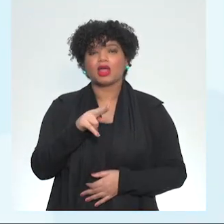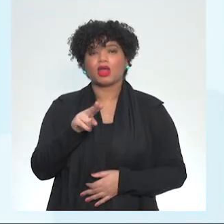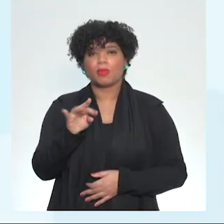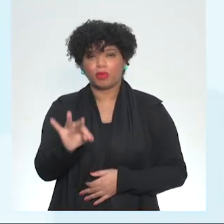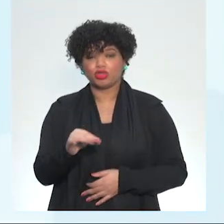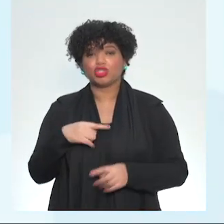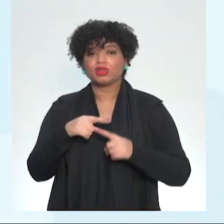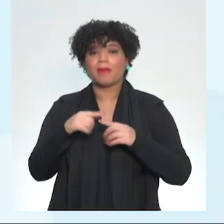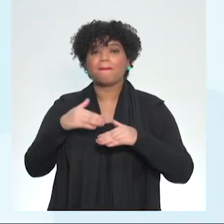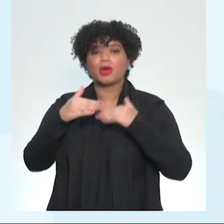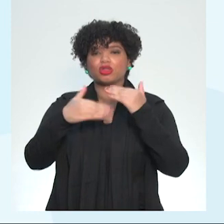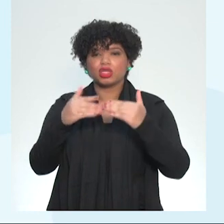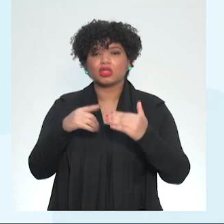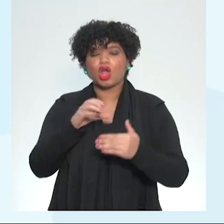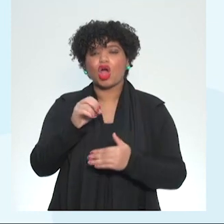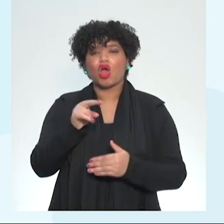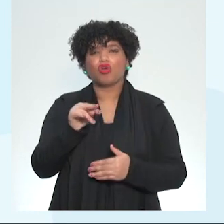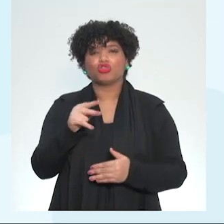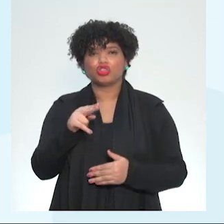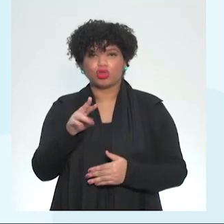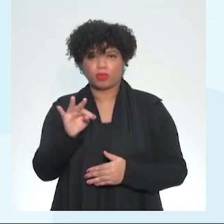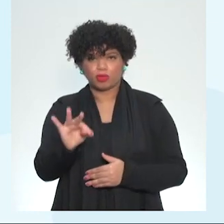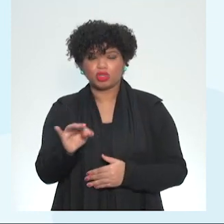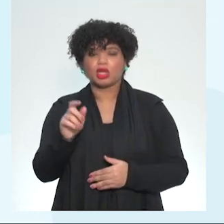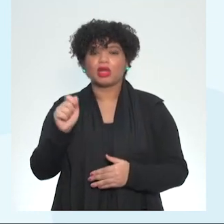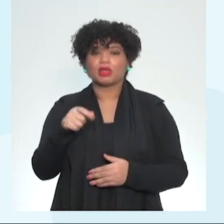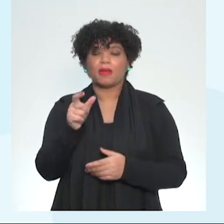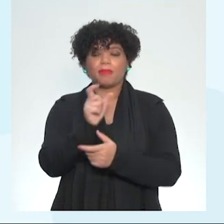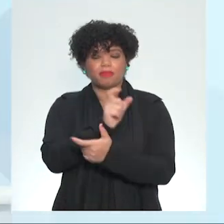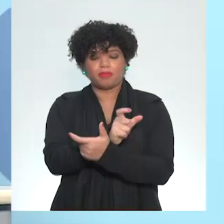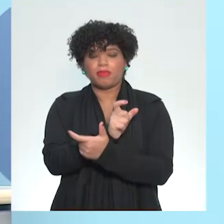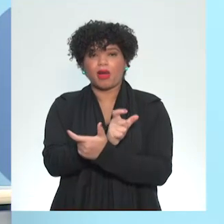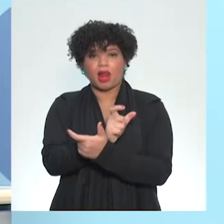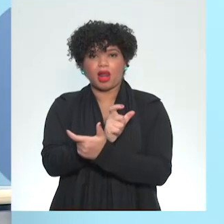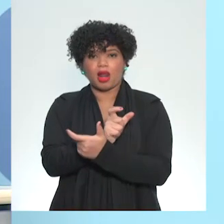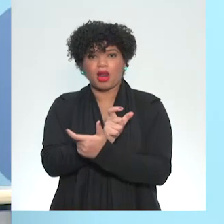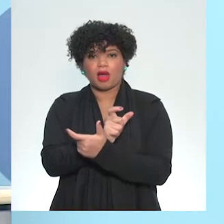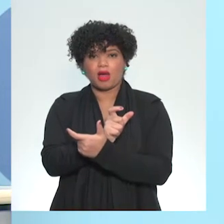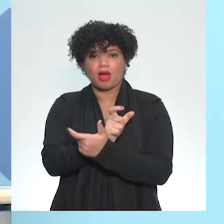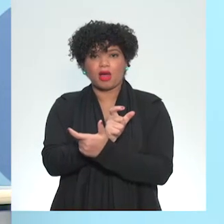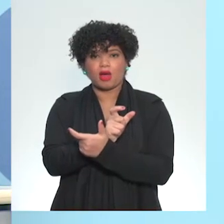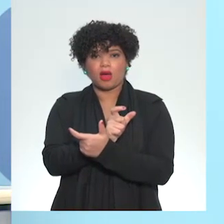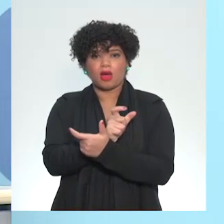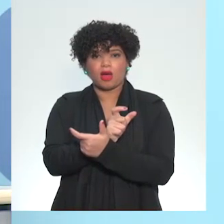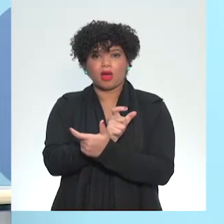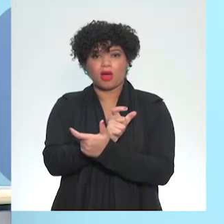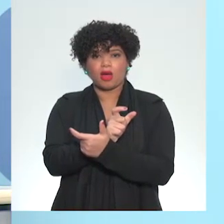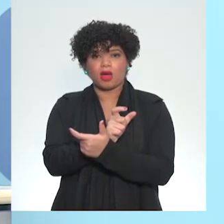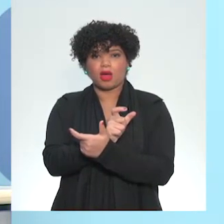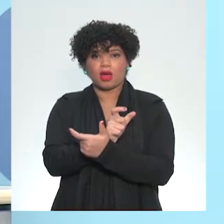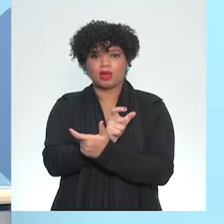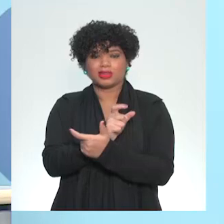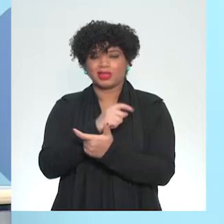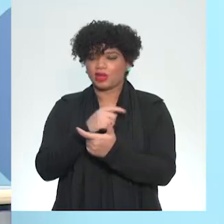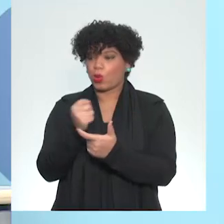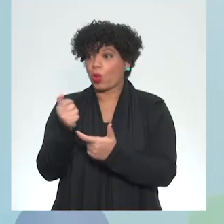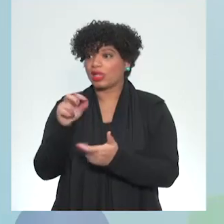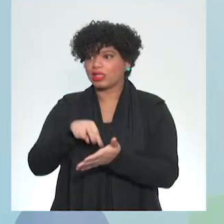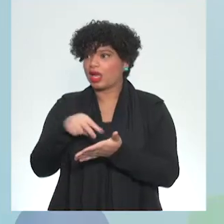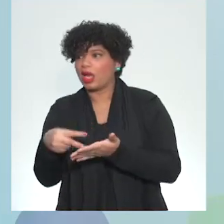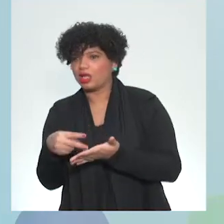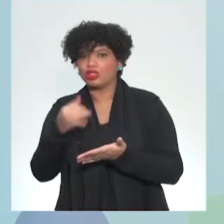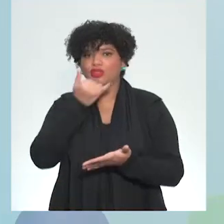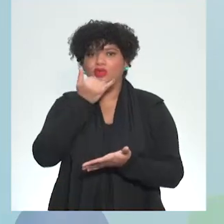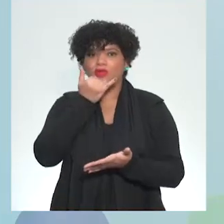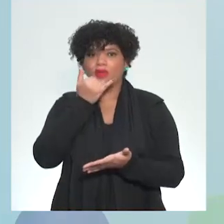o processamento e o output. A gente pode trocar esse input aí por... Já vai? Não, só foi o pé. Calma. Gente, eu